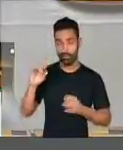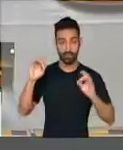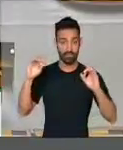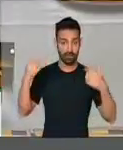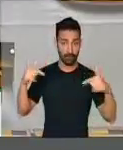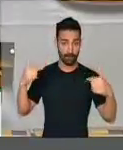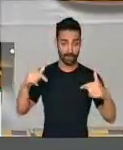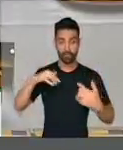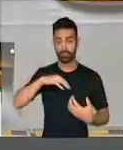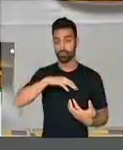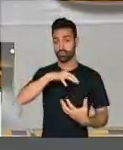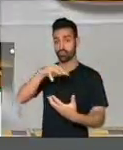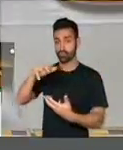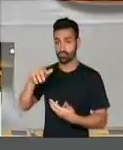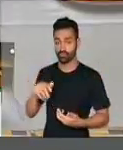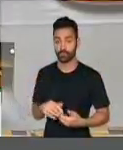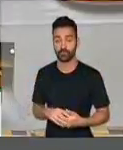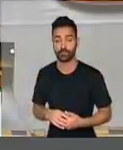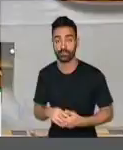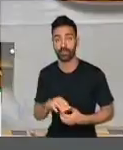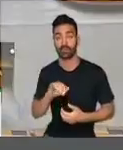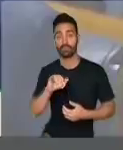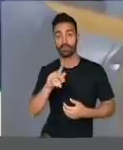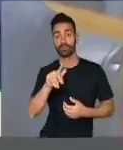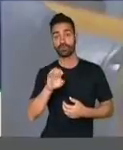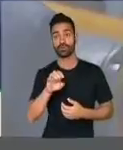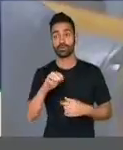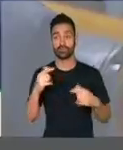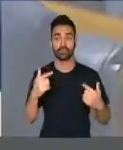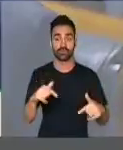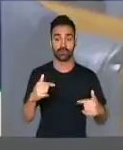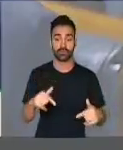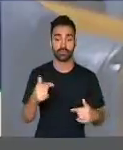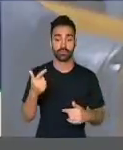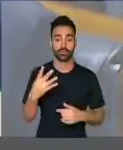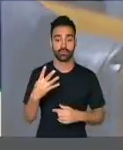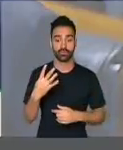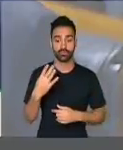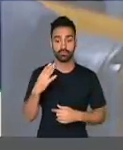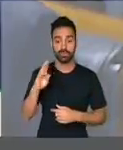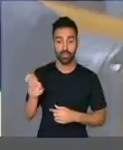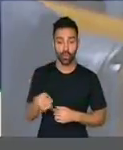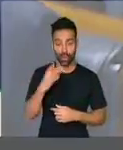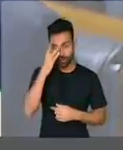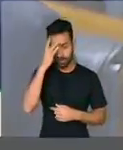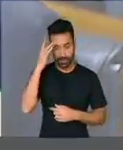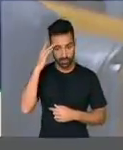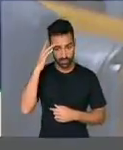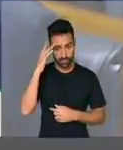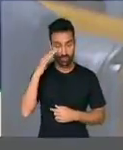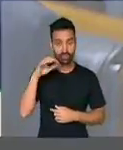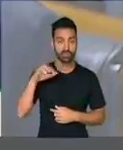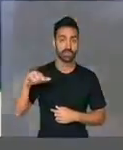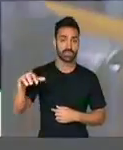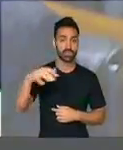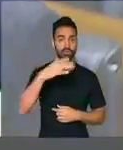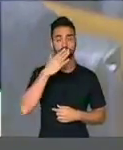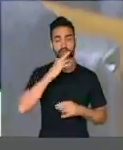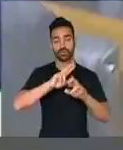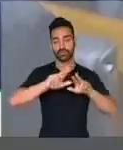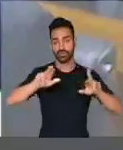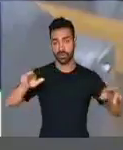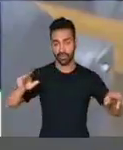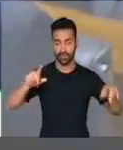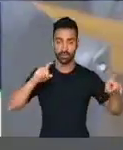no mundo inteiro. Segundo o IBGE, trabalham quase 24 milhões de pessoas em setores variados,